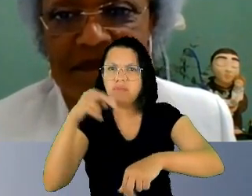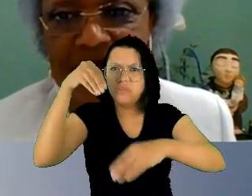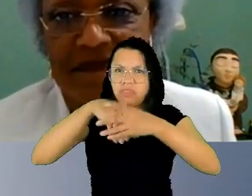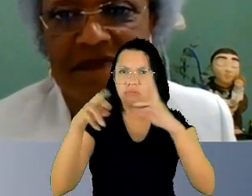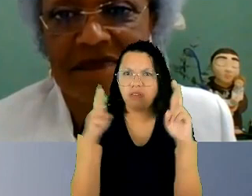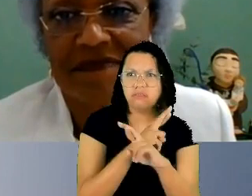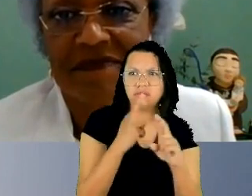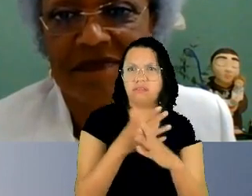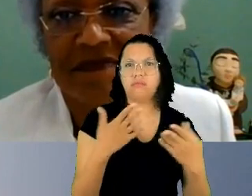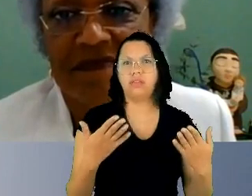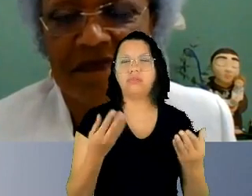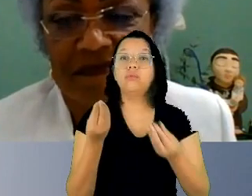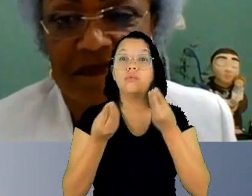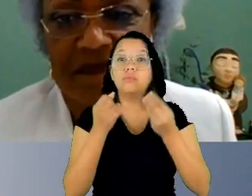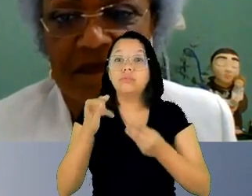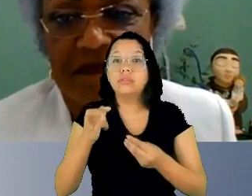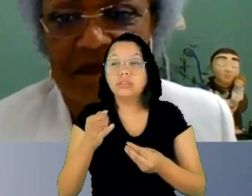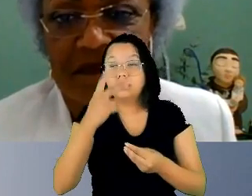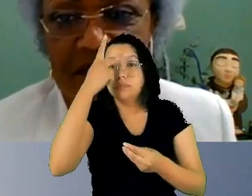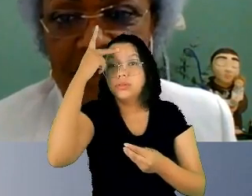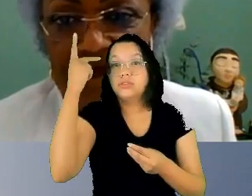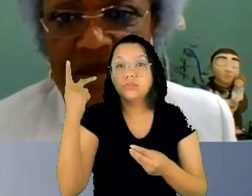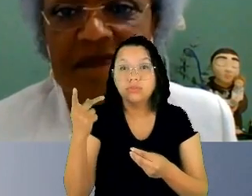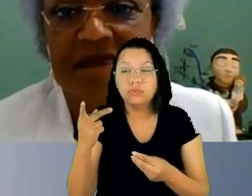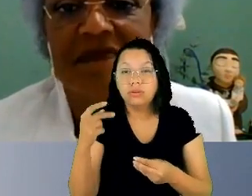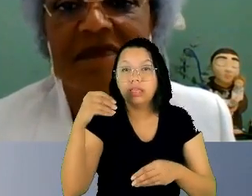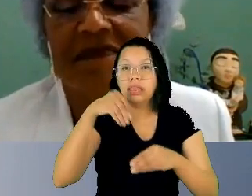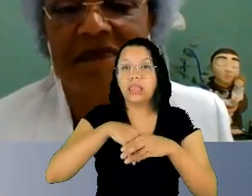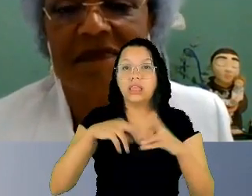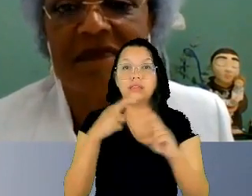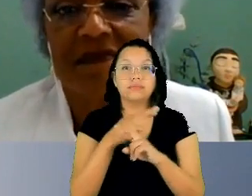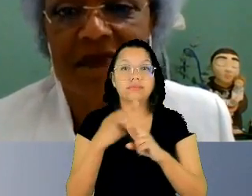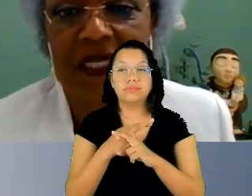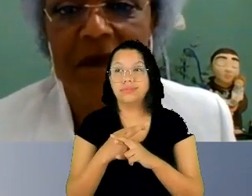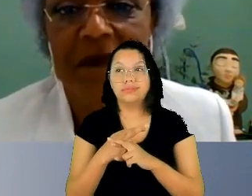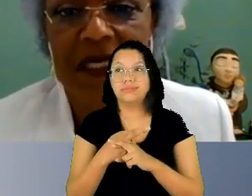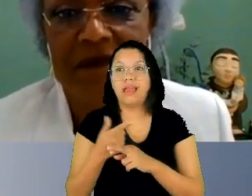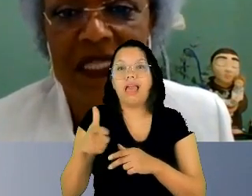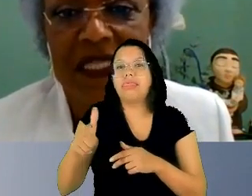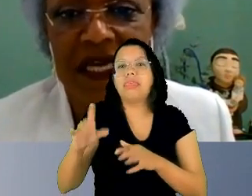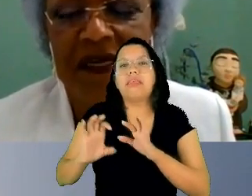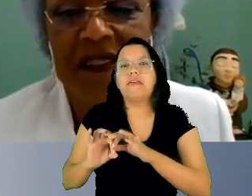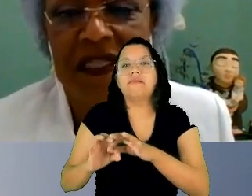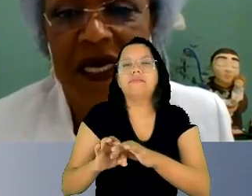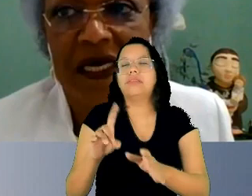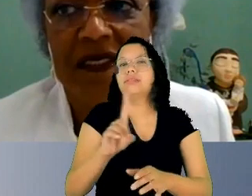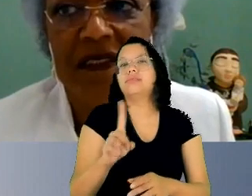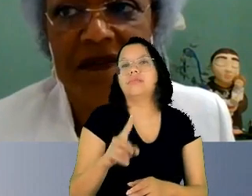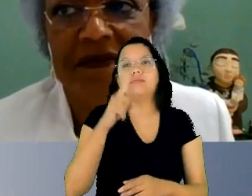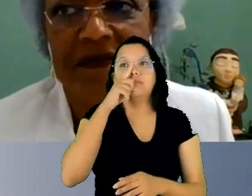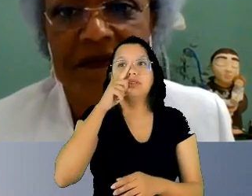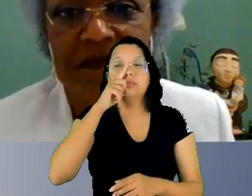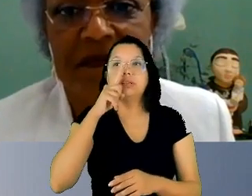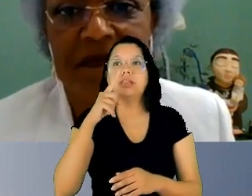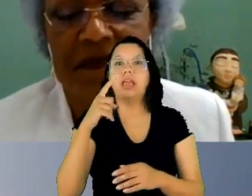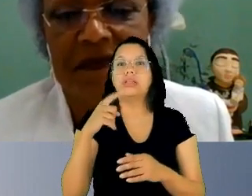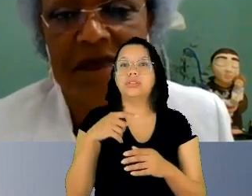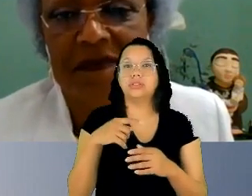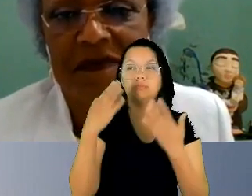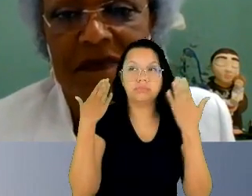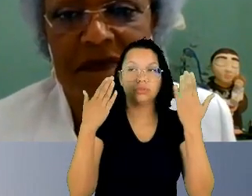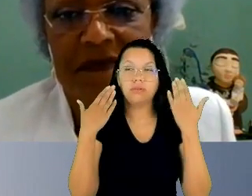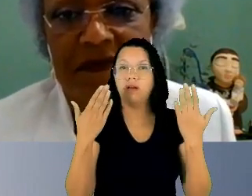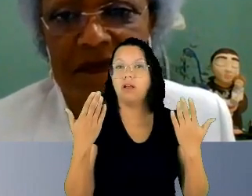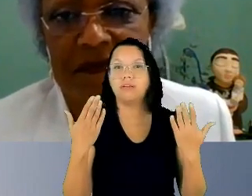abusador não derivasse de contextos de vulnerabilidade emocional e psicológica também esses relacionados a essas expectativas